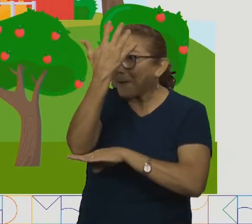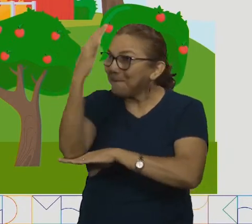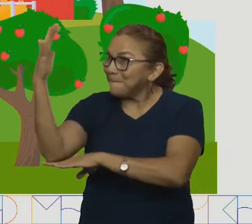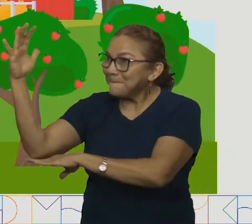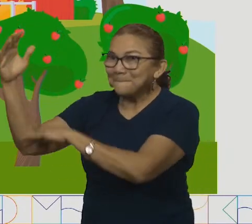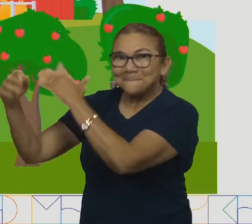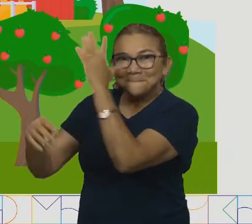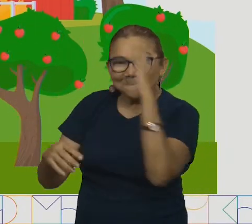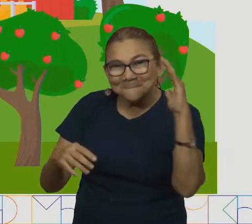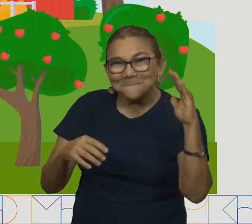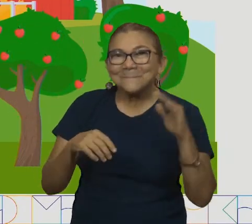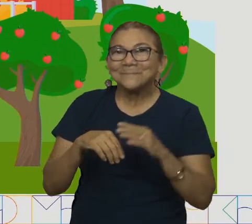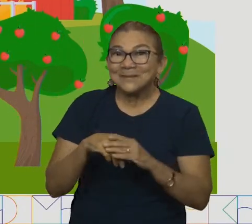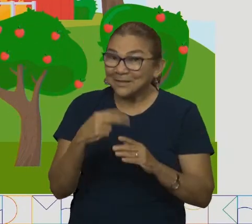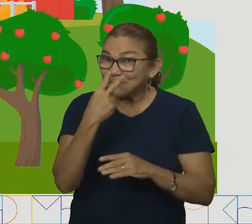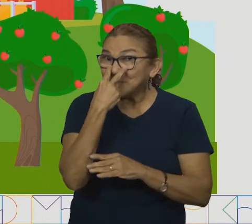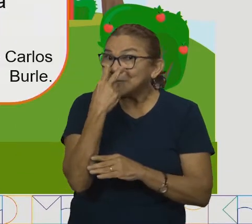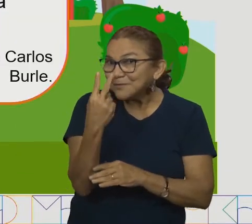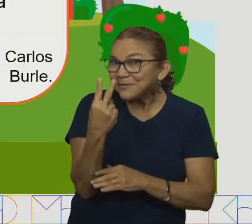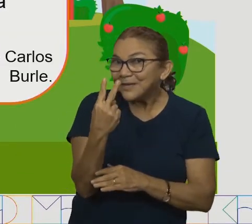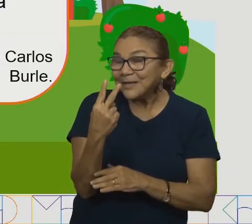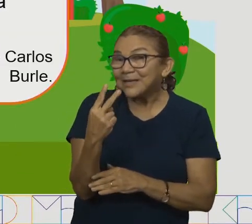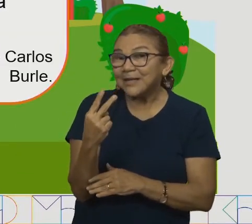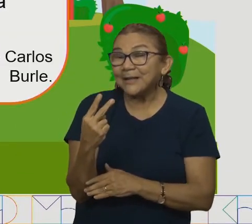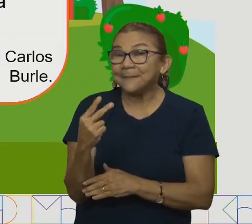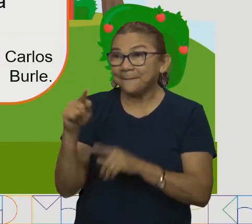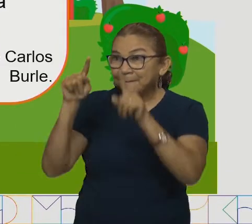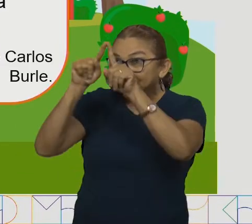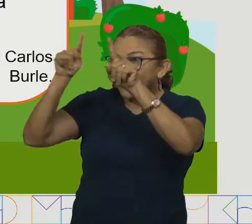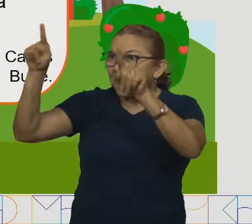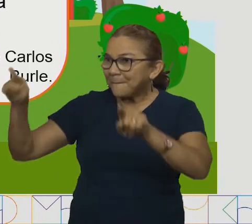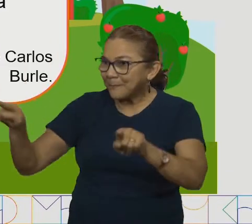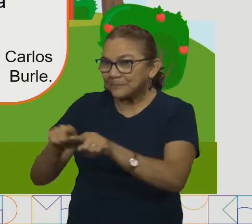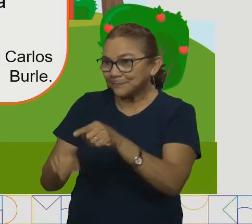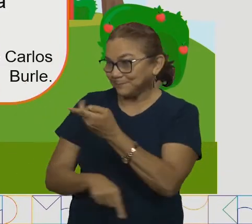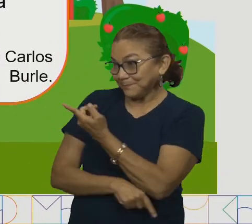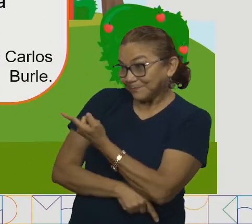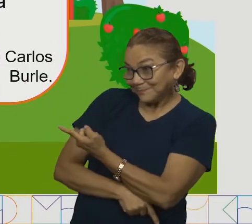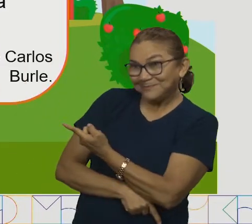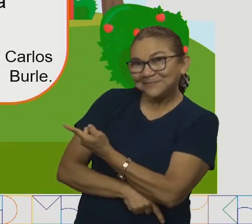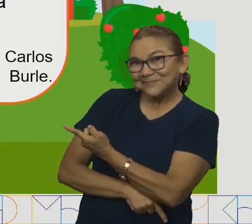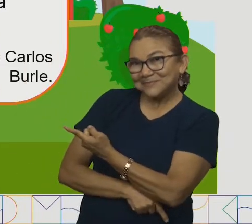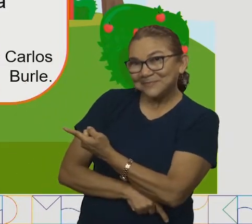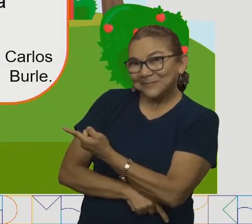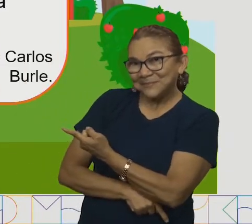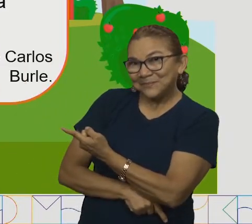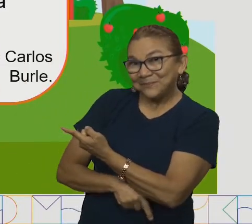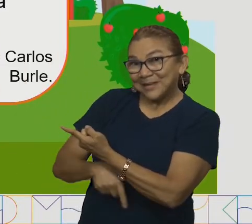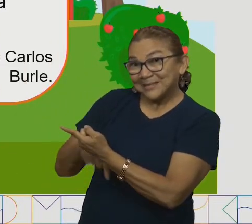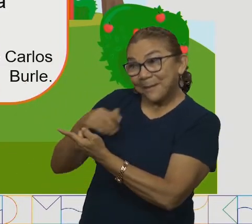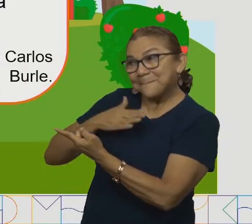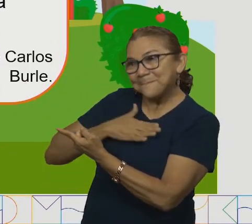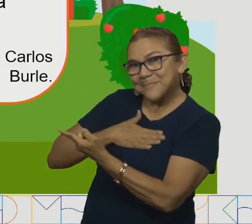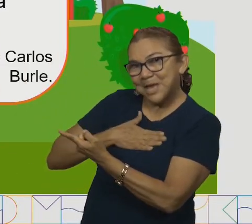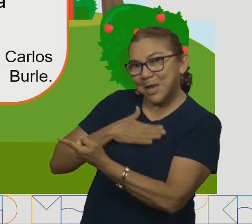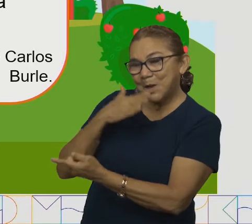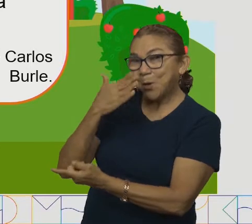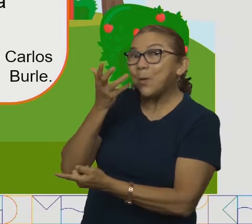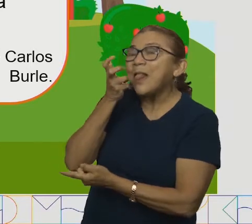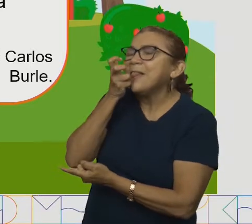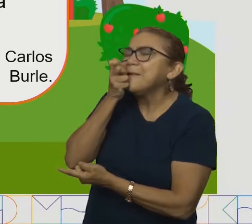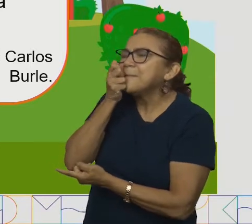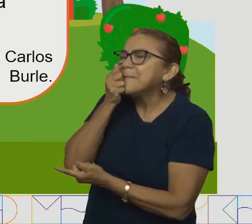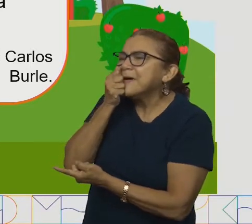segunda dica da receita. Vamos lá? Meu limão, meu limoeiro. Meu limão, meu limoeiro. Meu pé de